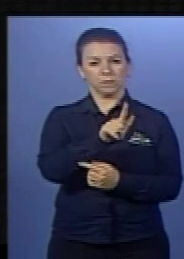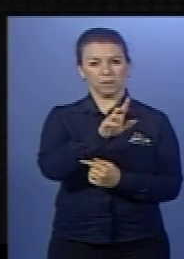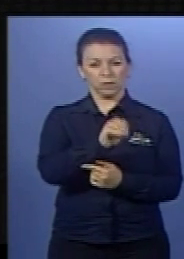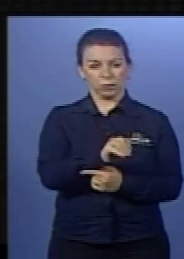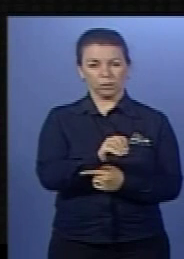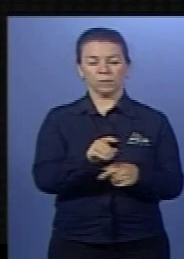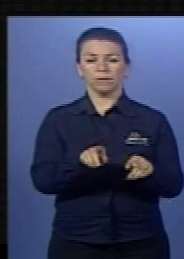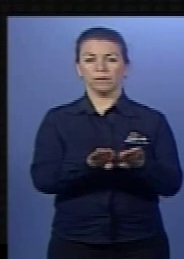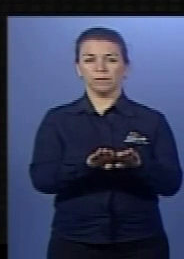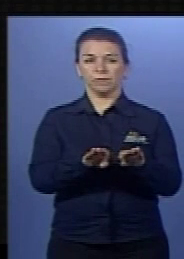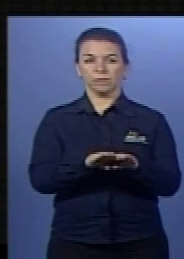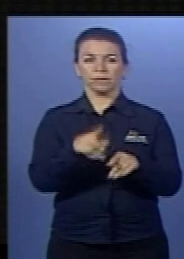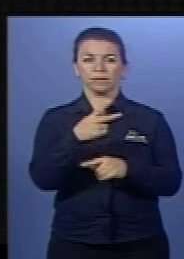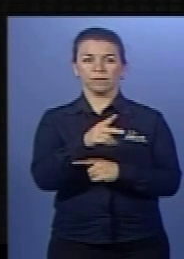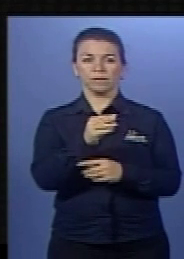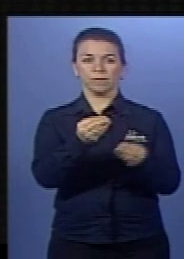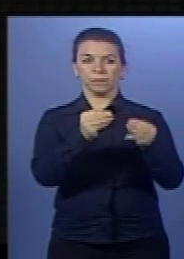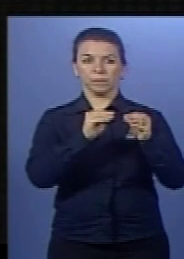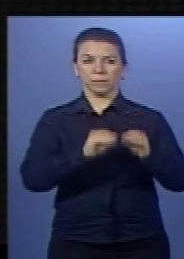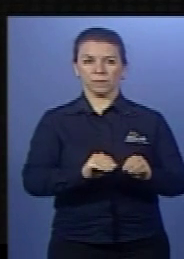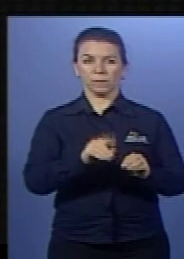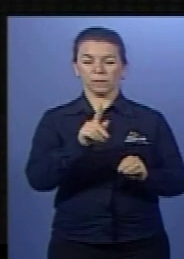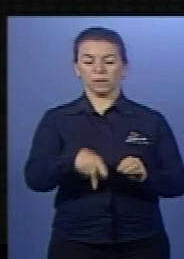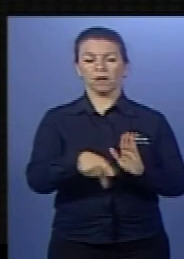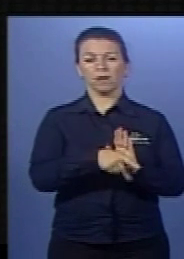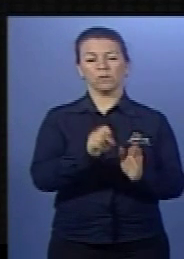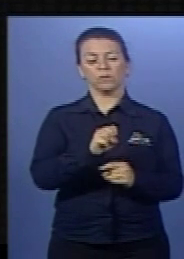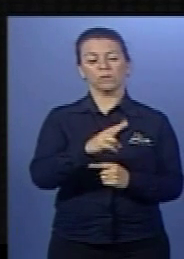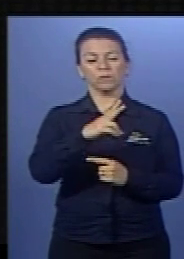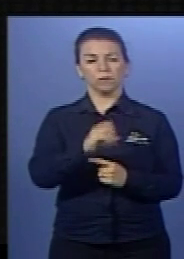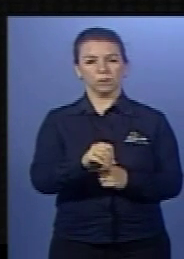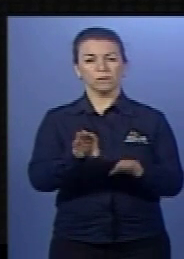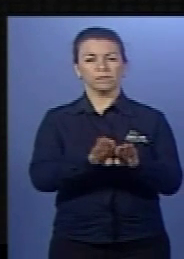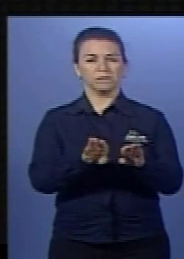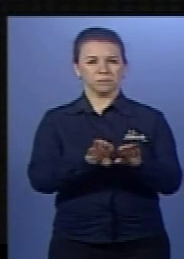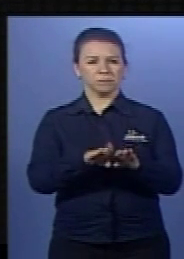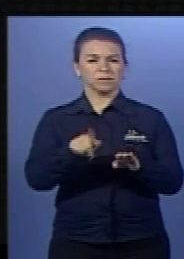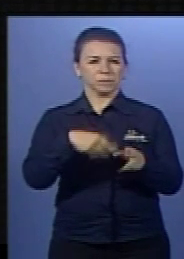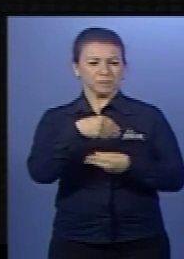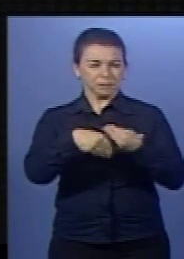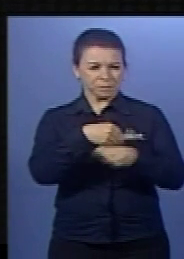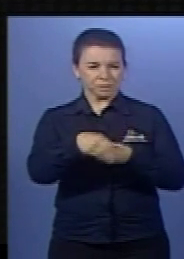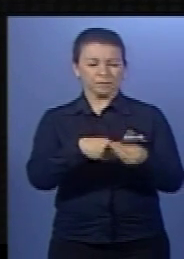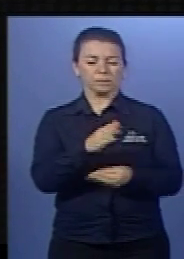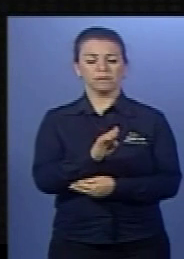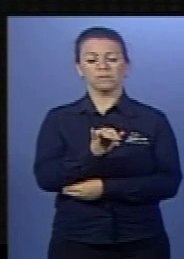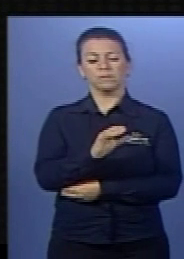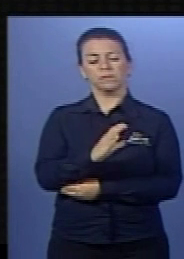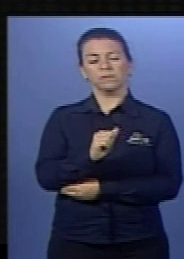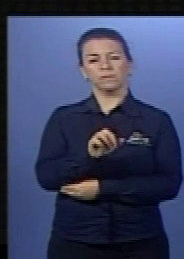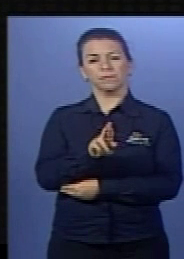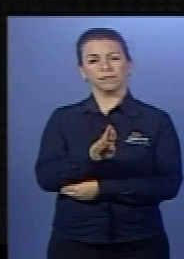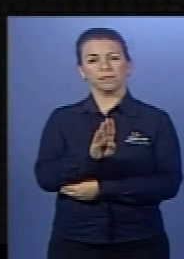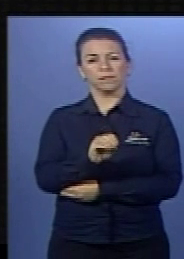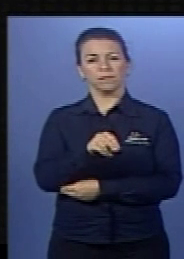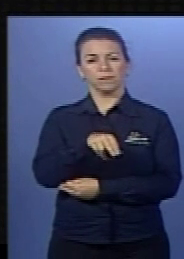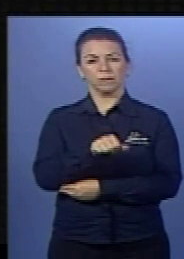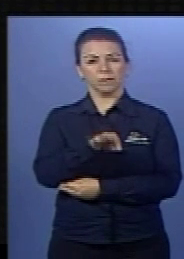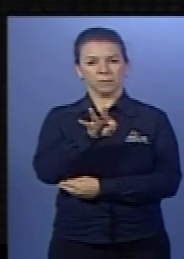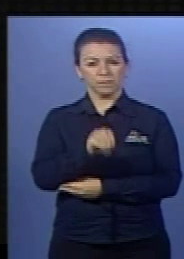vesícula. A vesícula biliar vai secretar o suco biliar, que tem também bicarbonato, e vai ter a função de